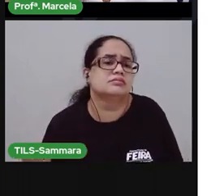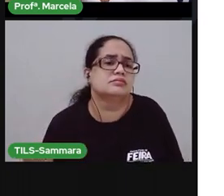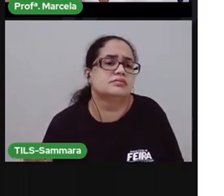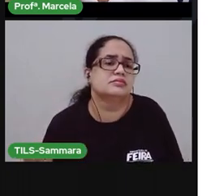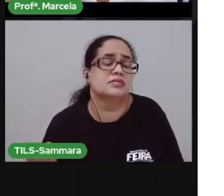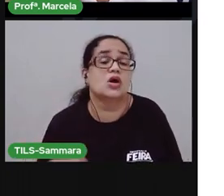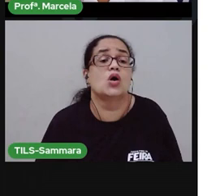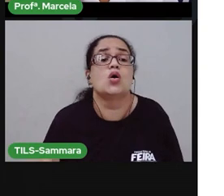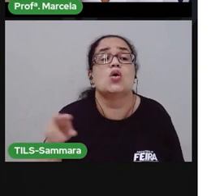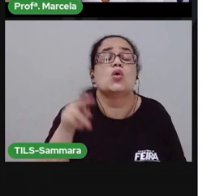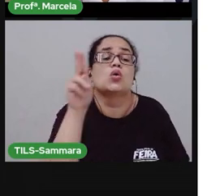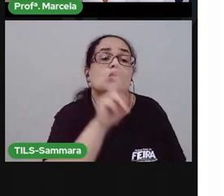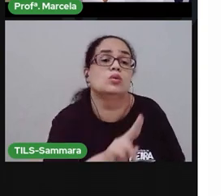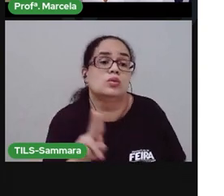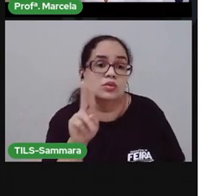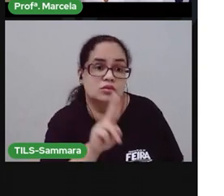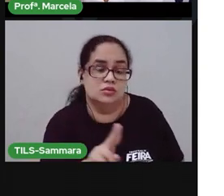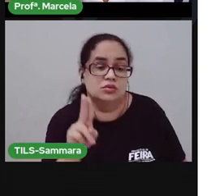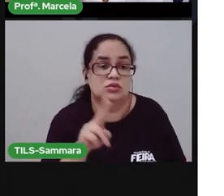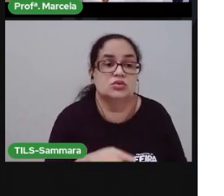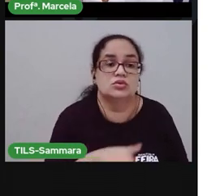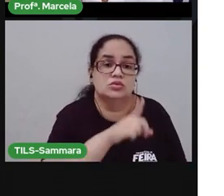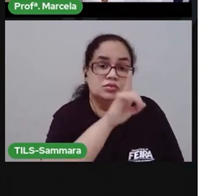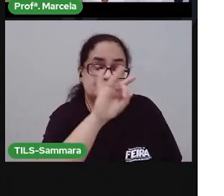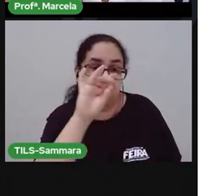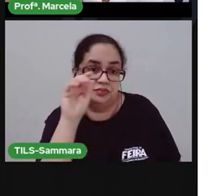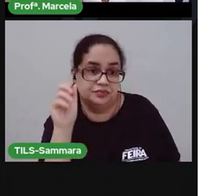Como é que você usa ele no seu dia a dia?